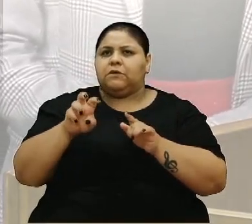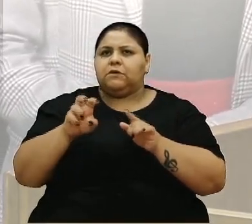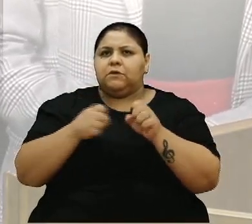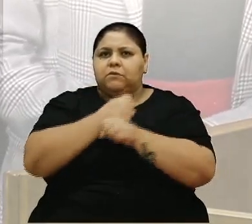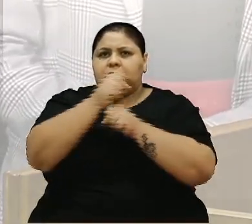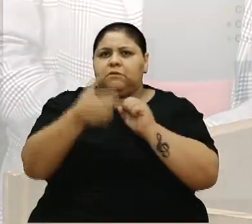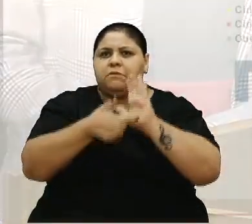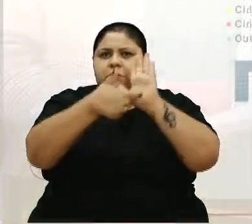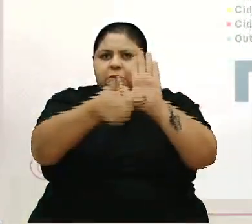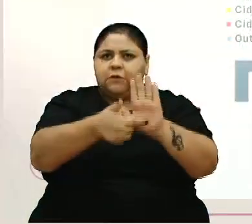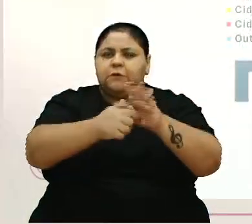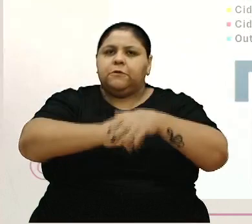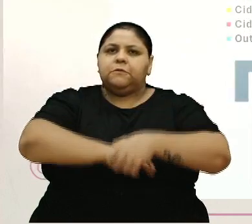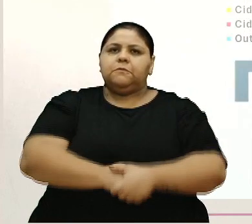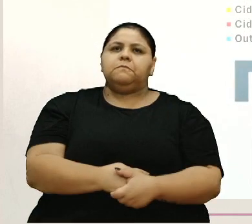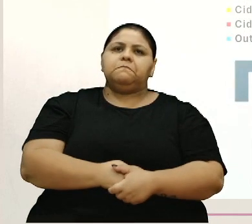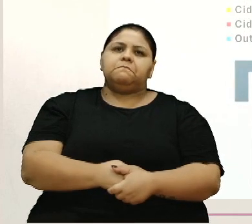passar, Maite.